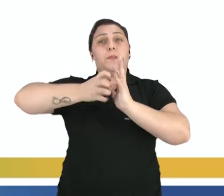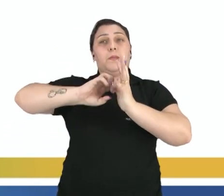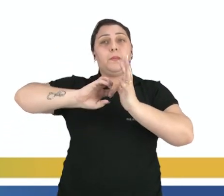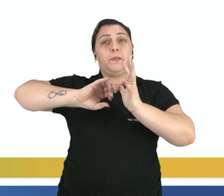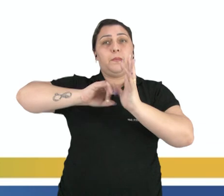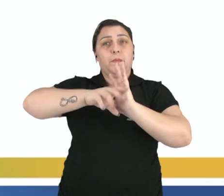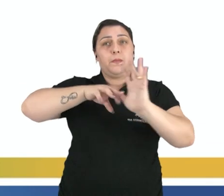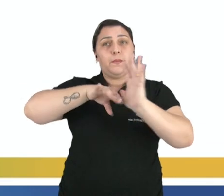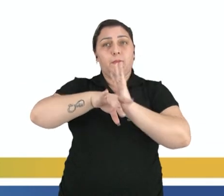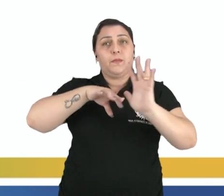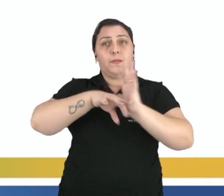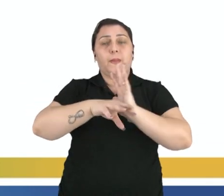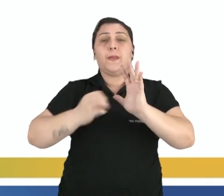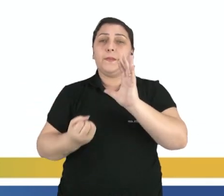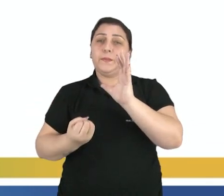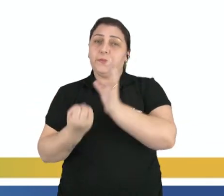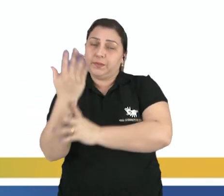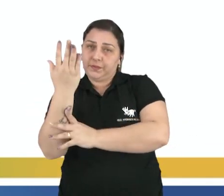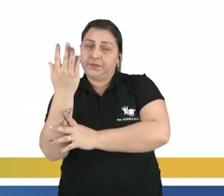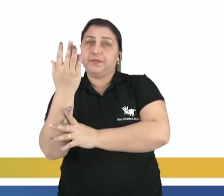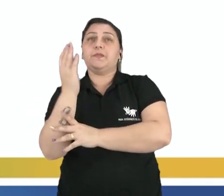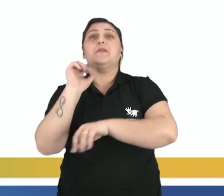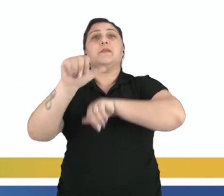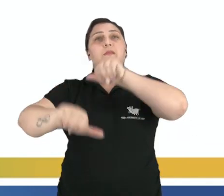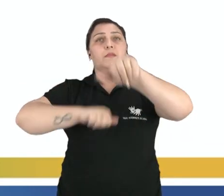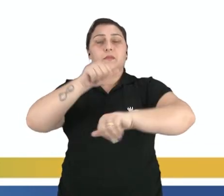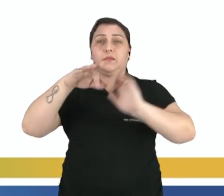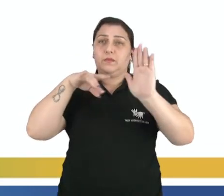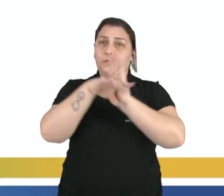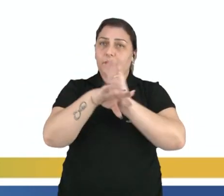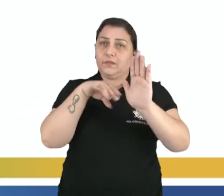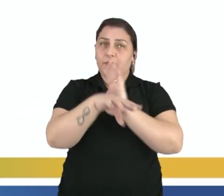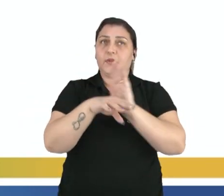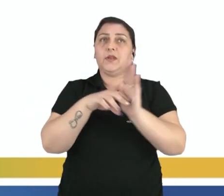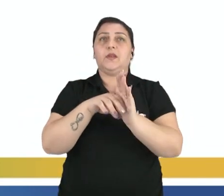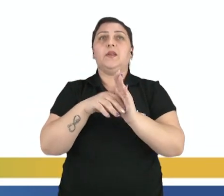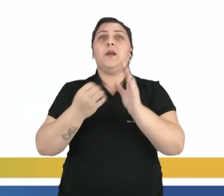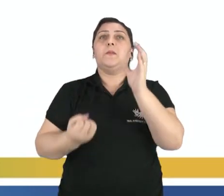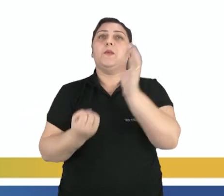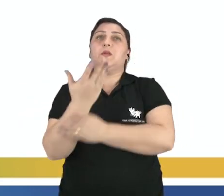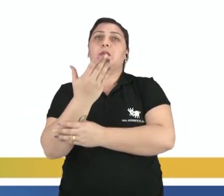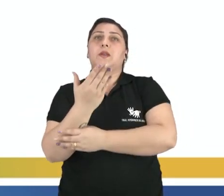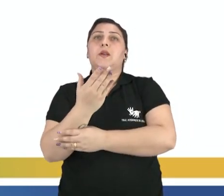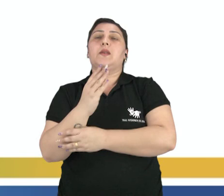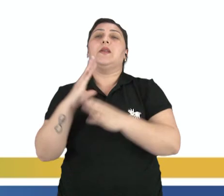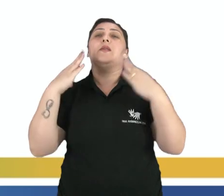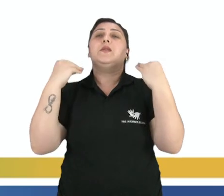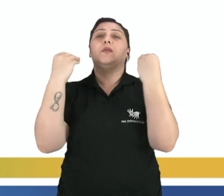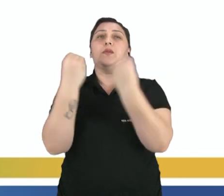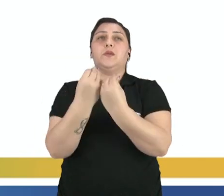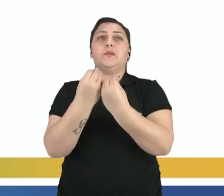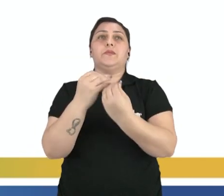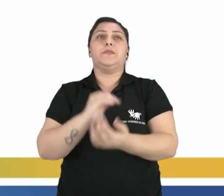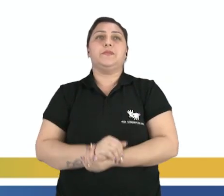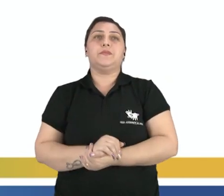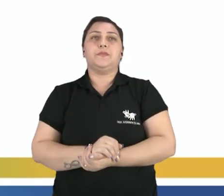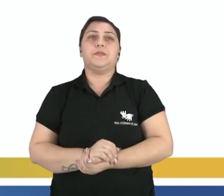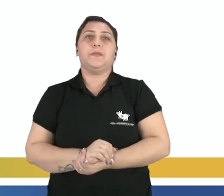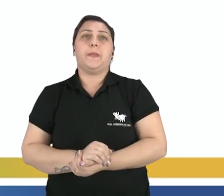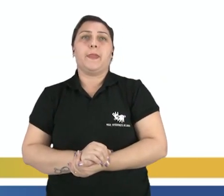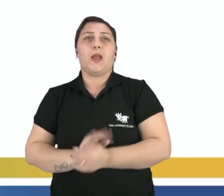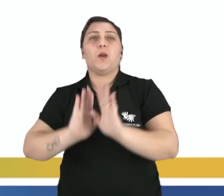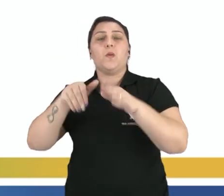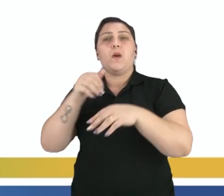produzir a substância. As bactérias modificadas por Herbert passaram a produzir insulina humana que receberam. Vamos lá,